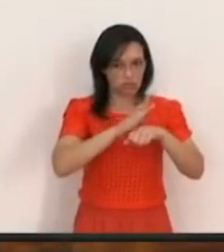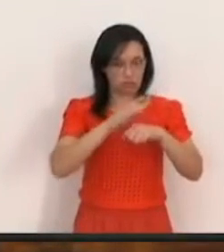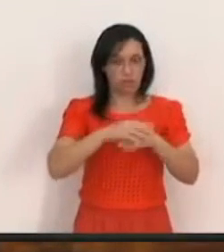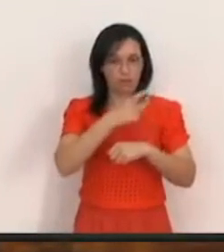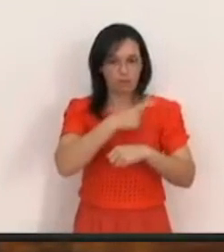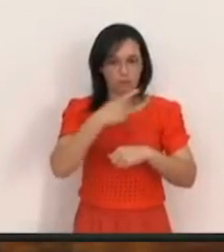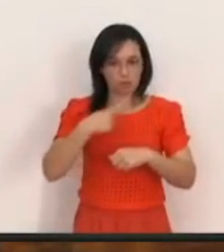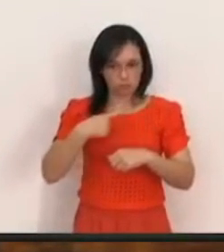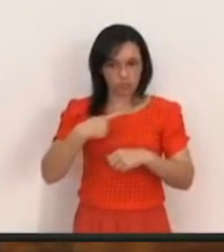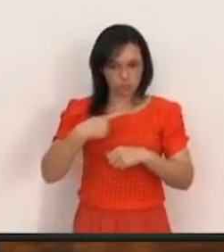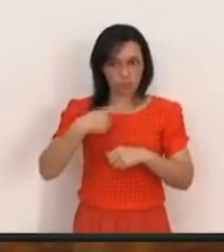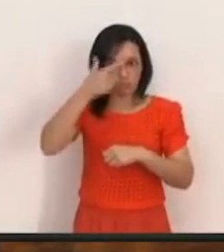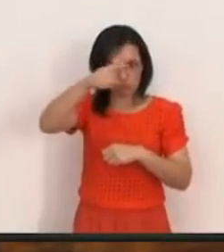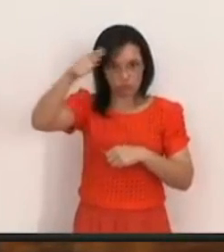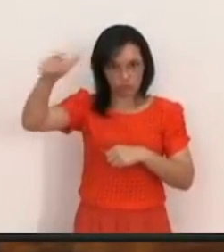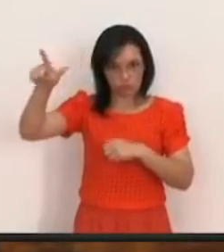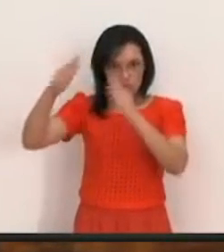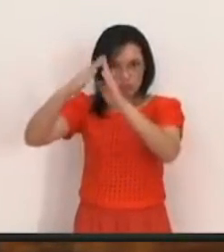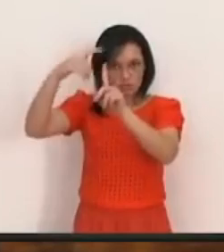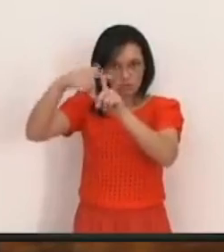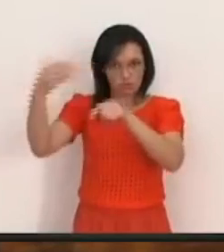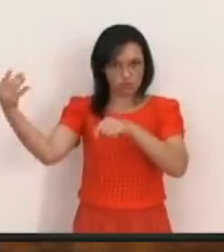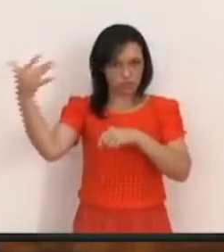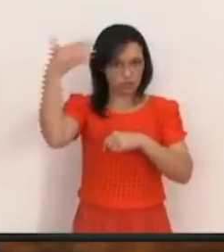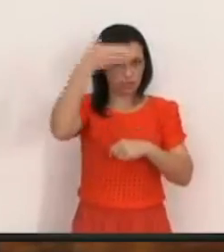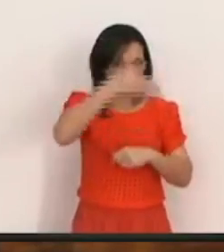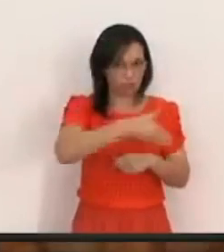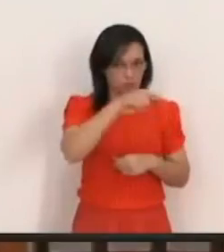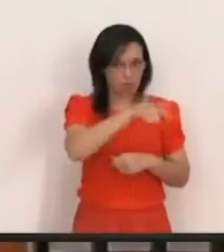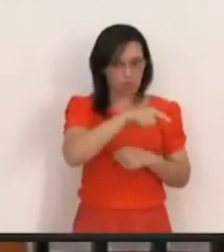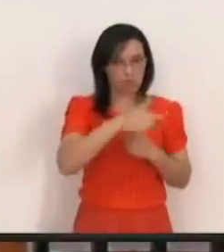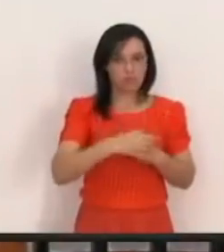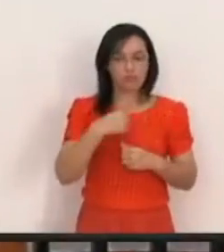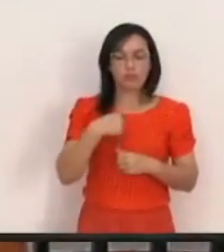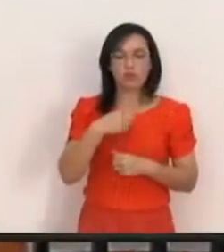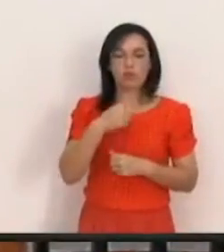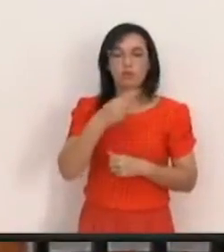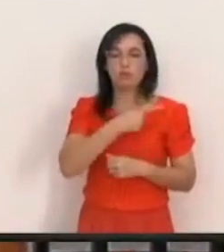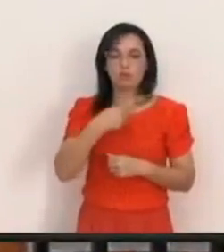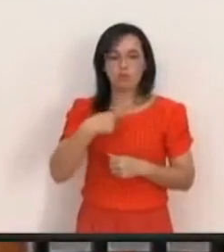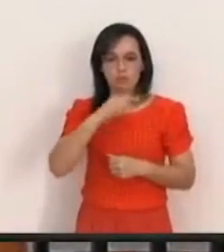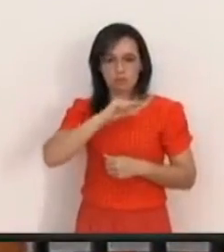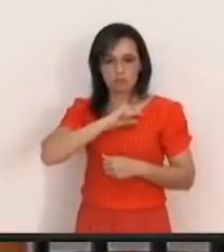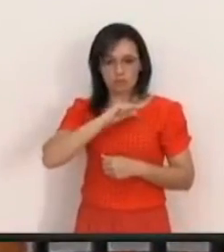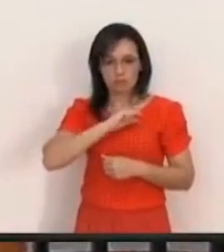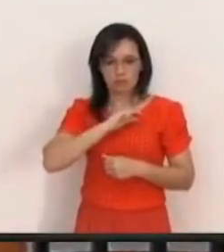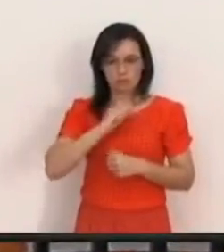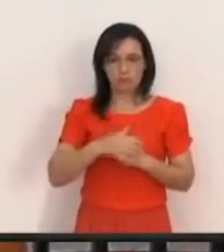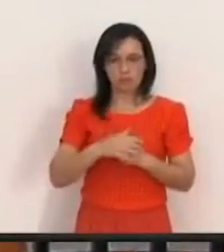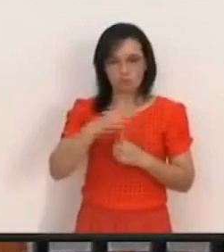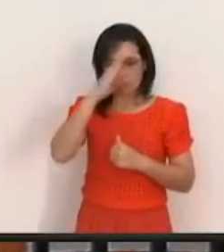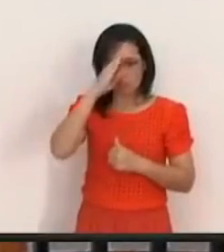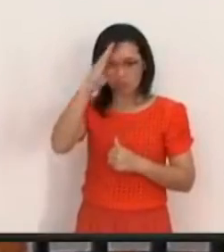diversas igrejas co-irmãs E aquele concílio foi presidido pelo pastor José Infante Eu fiquei como o